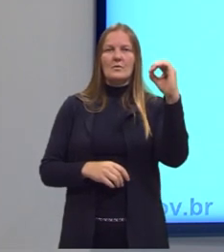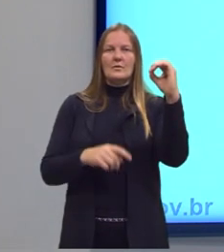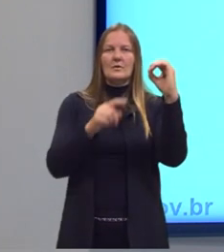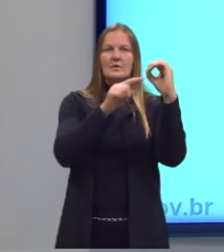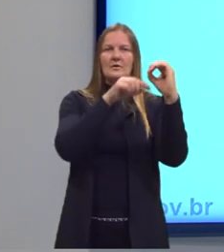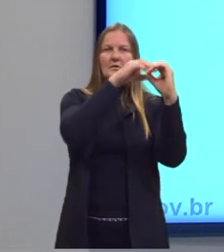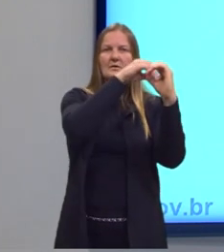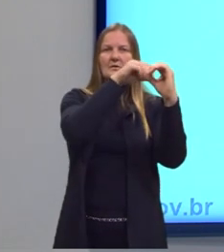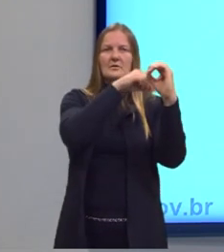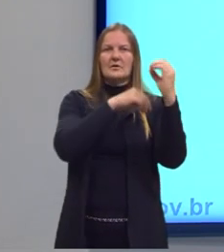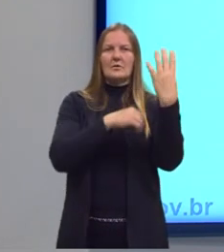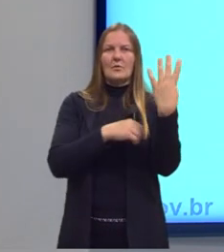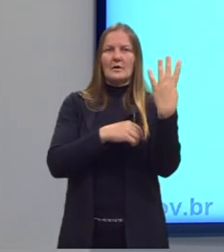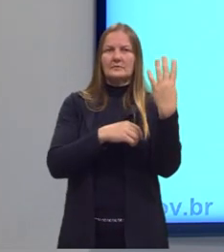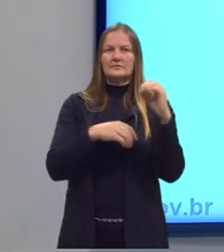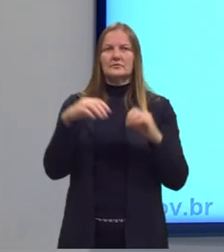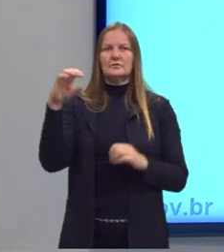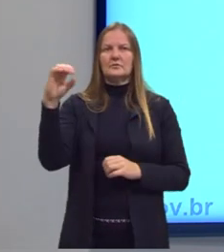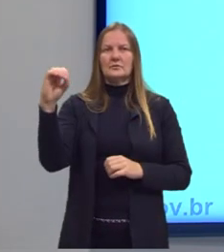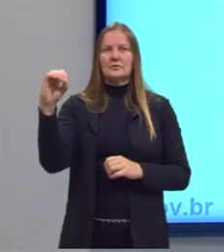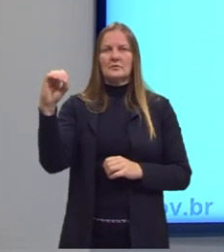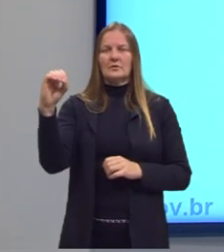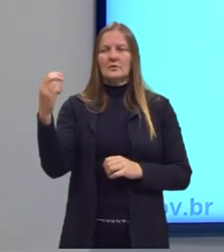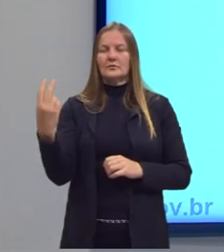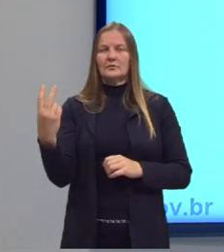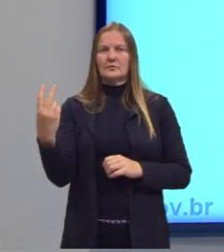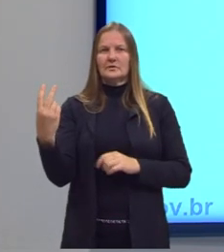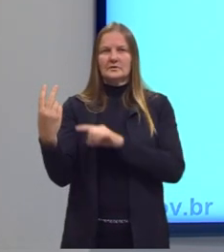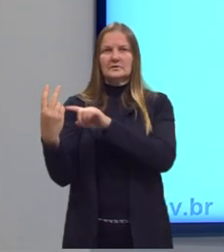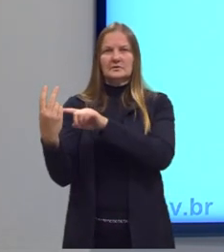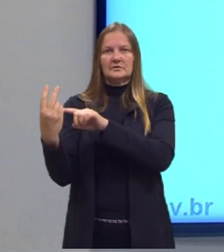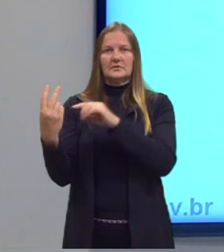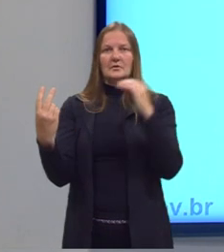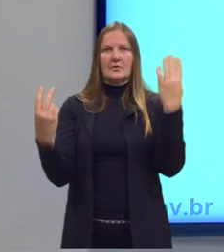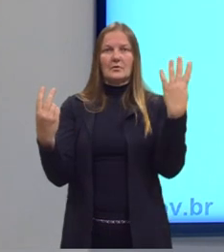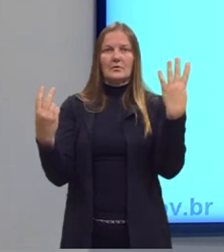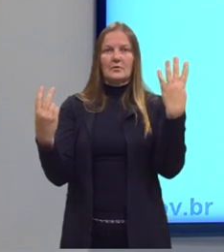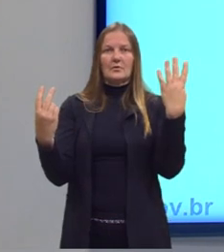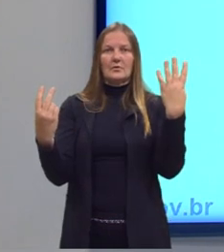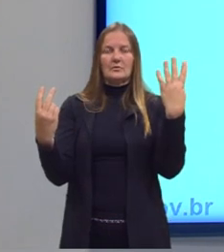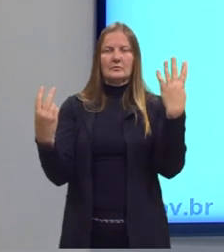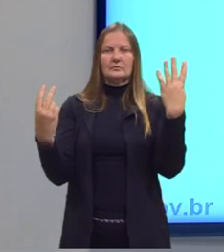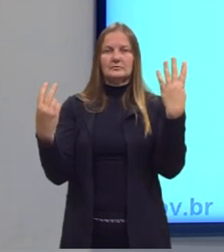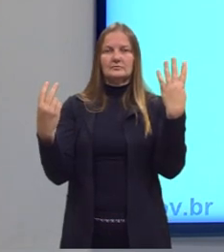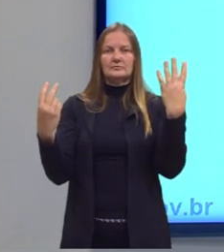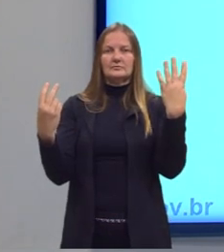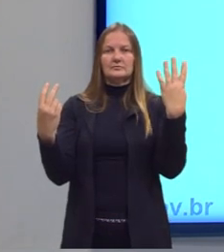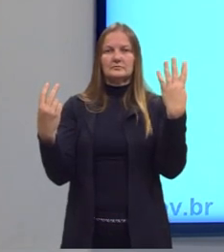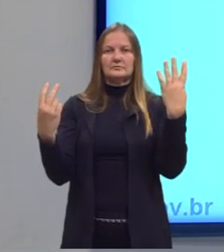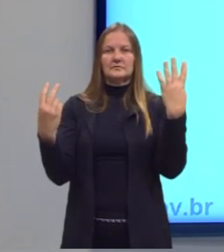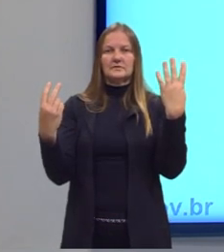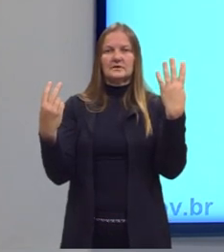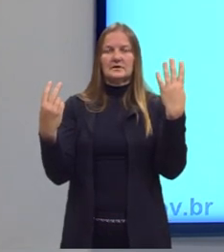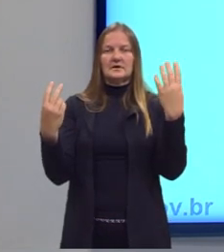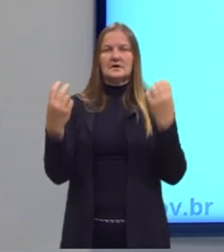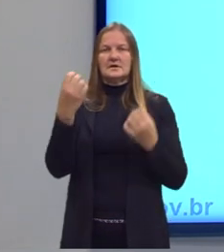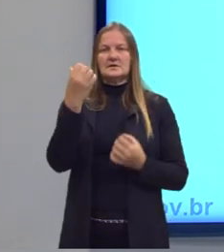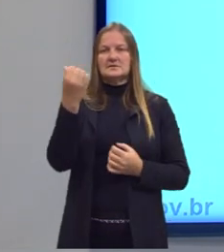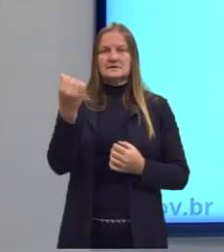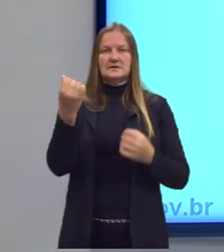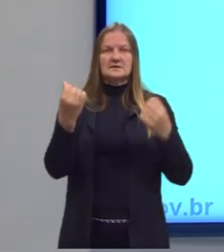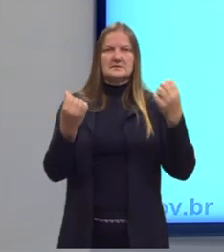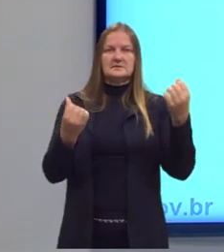substância 4, nessa substância 2, porque esse 2 multiplica por todos, né? Então, eu tenho 6 oxigênio.